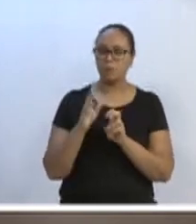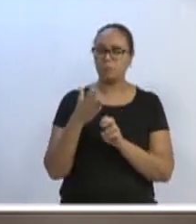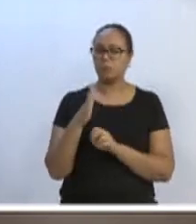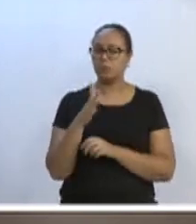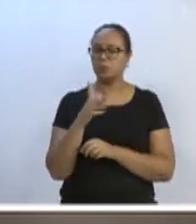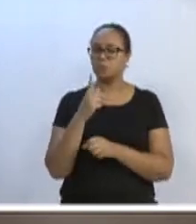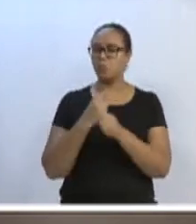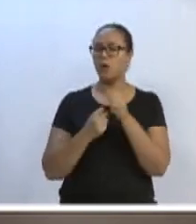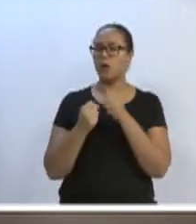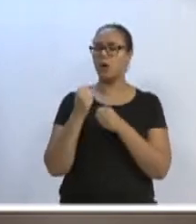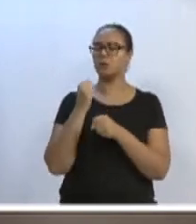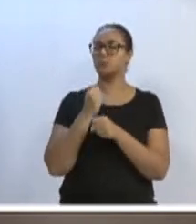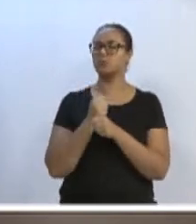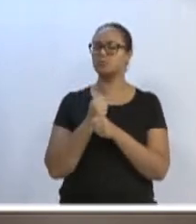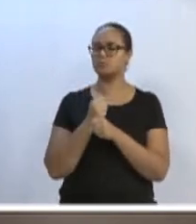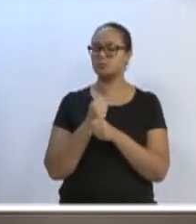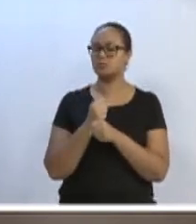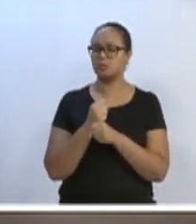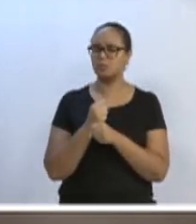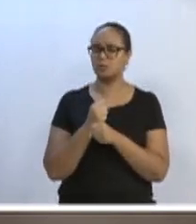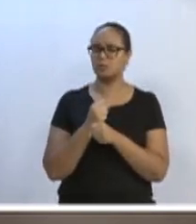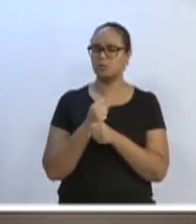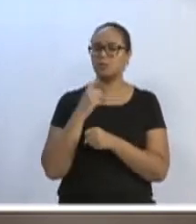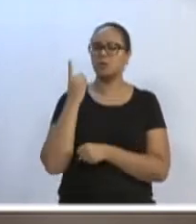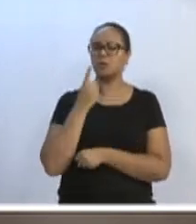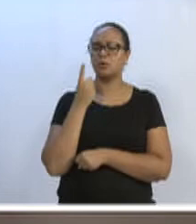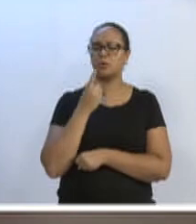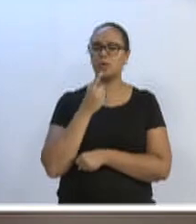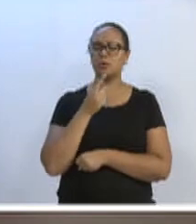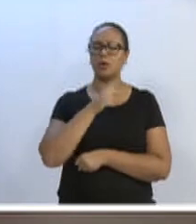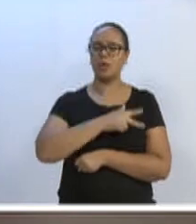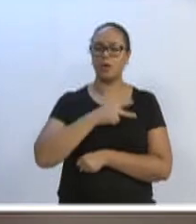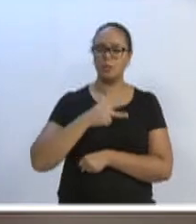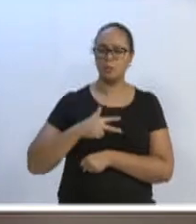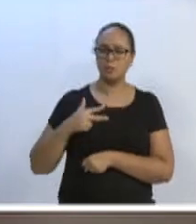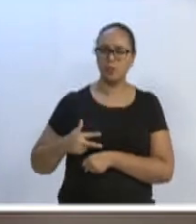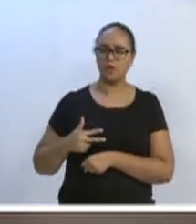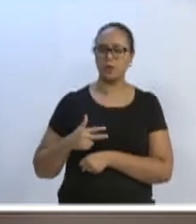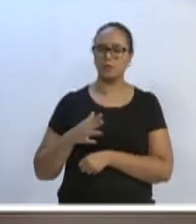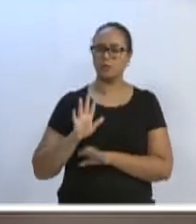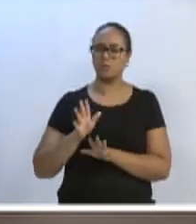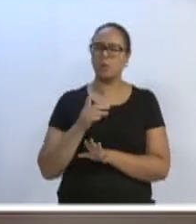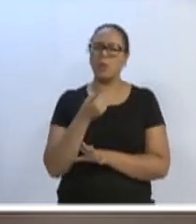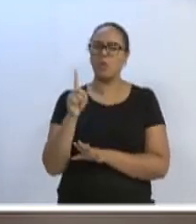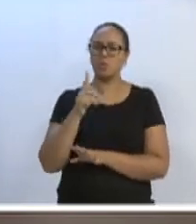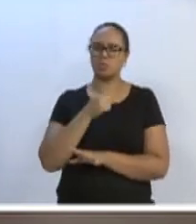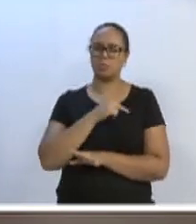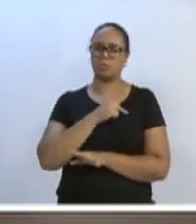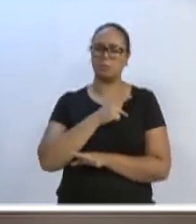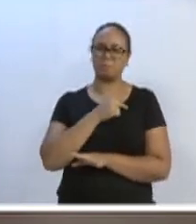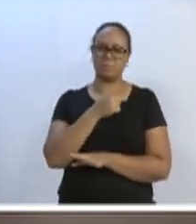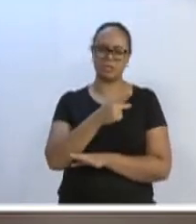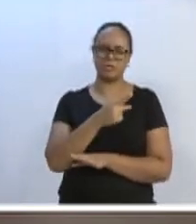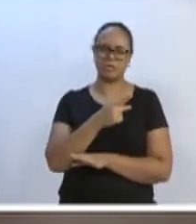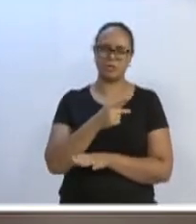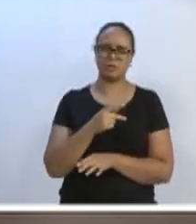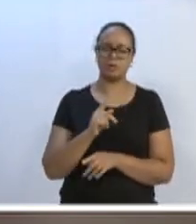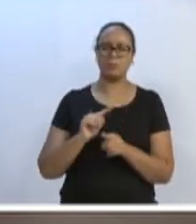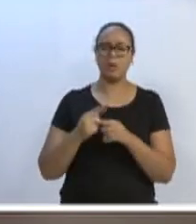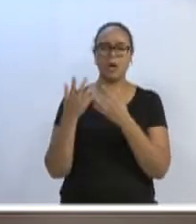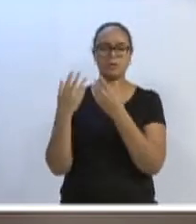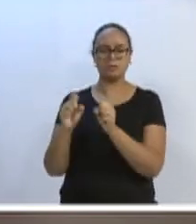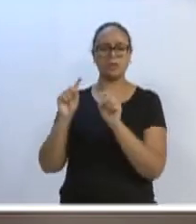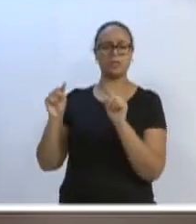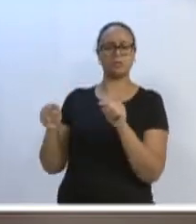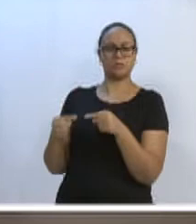quando o deputado federal, João Paulo Clárnubi, nem era do meu partido ainda, do Democratas, mas ele aceitou o desafio de ser